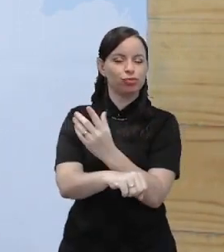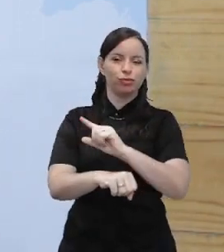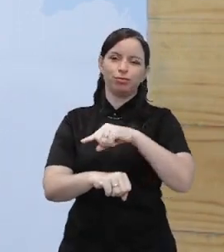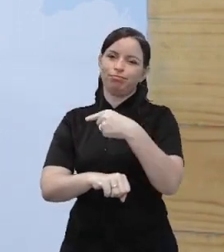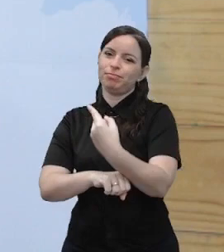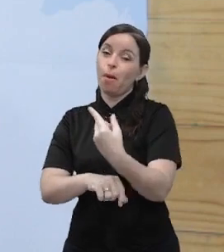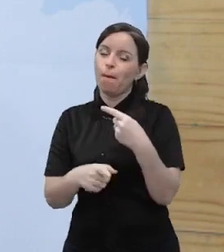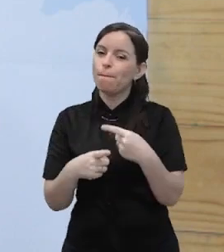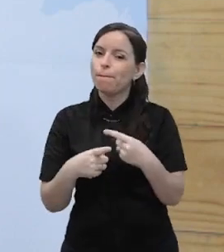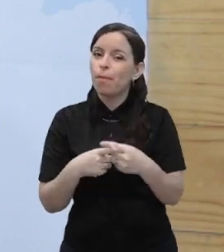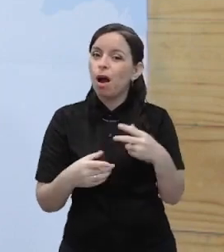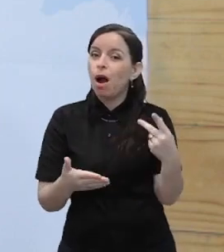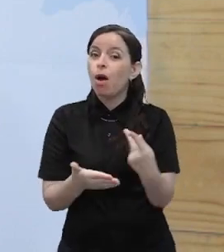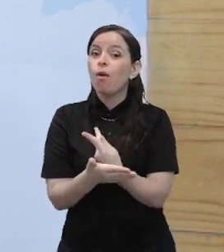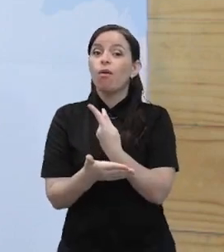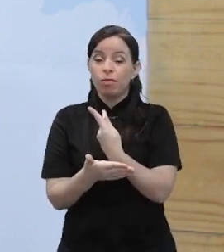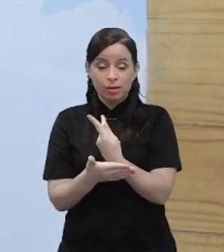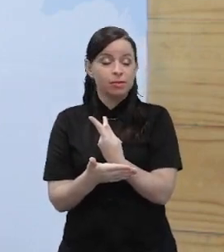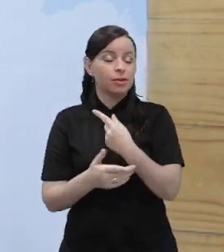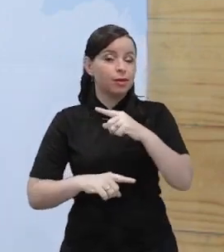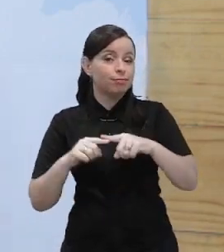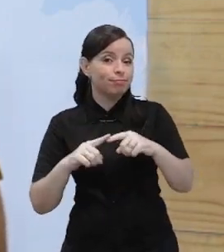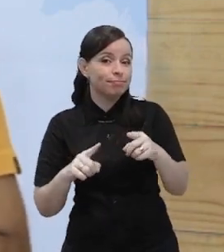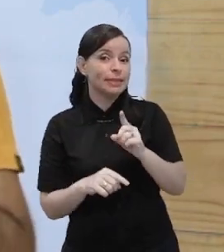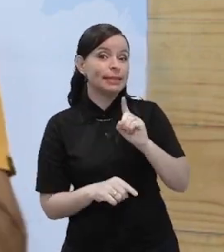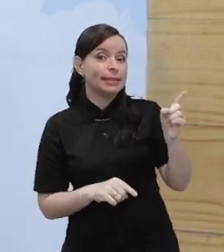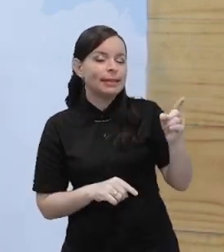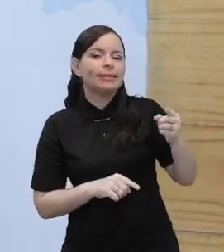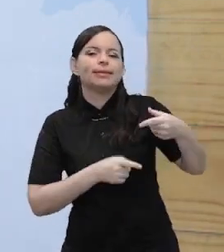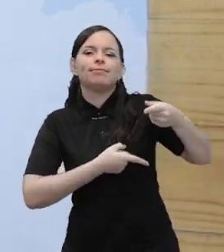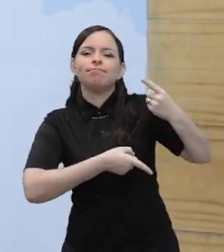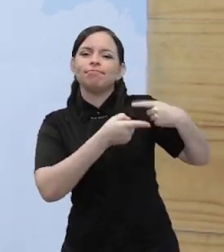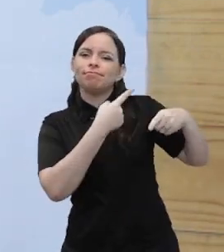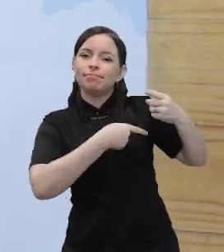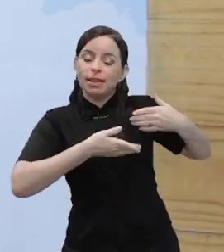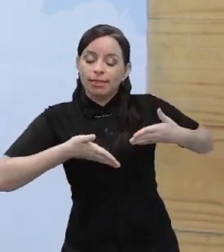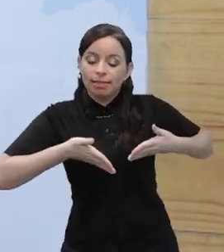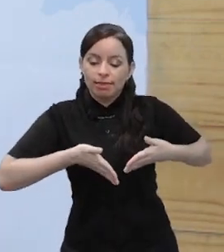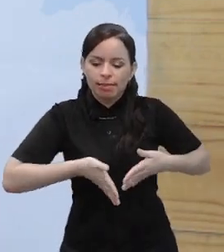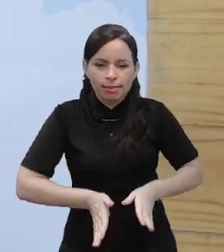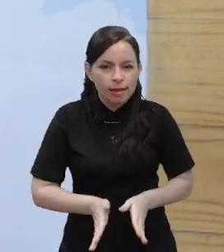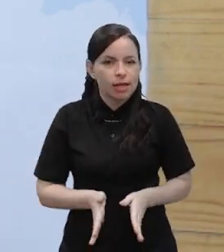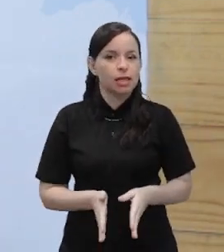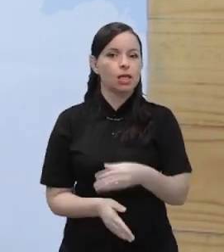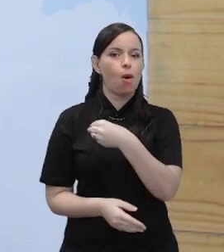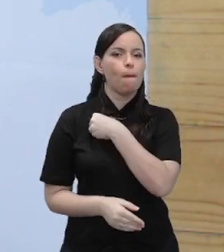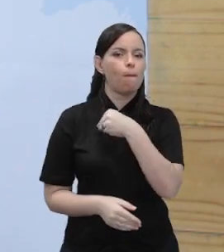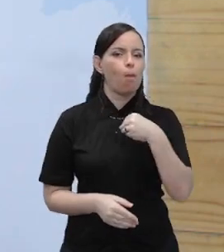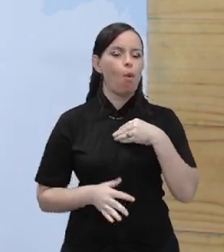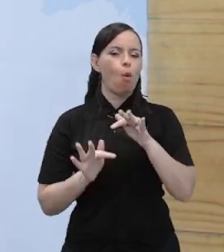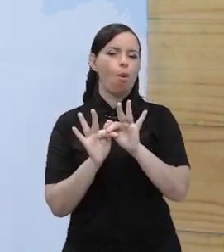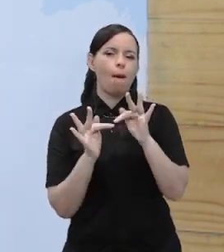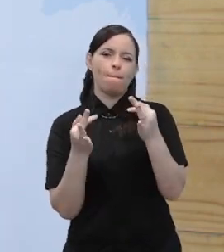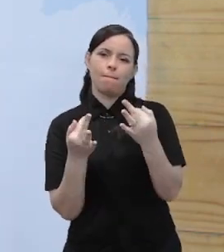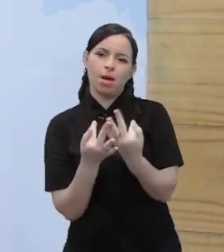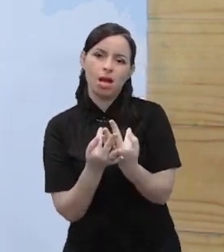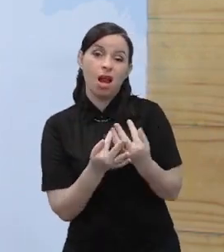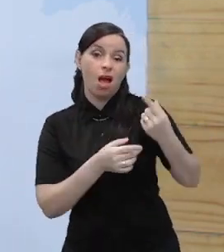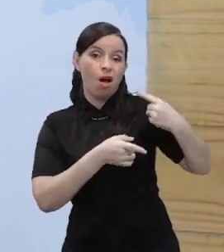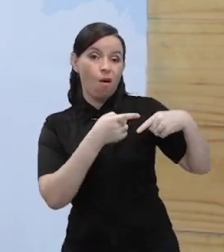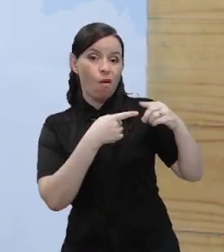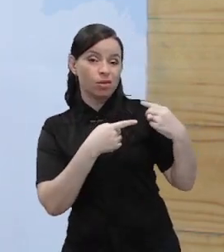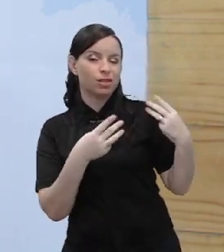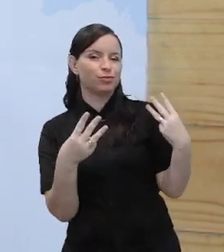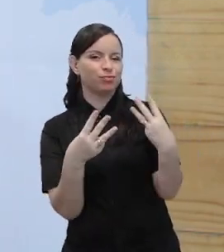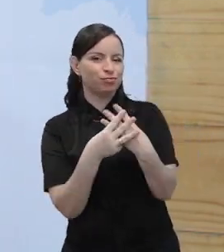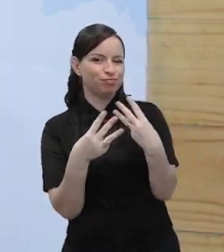aconteceu. Bolman, embora nascido na Polônia, a sua família era de origem judia e eles